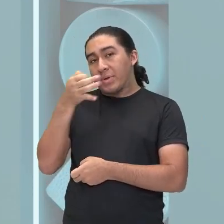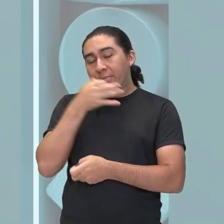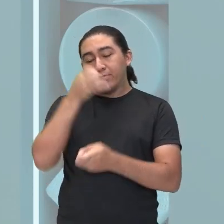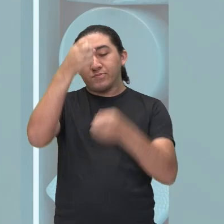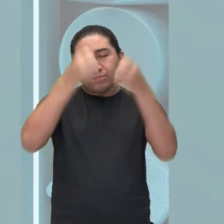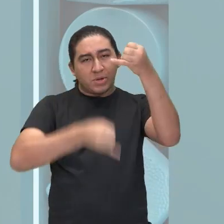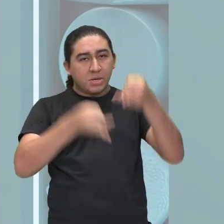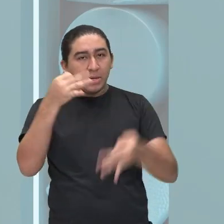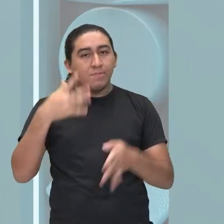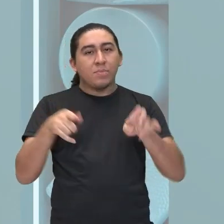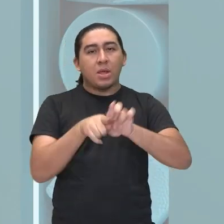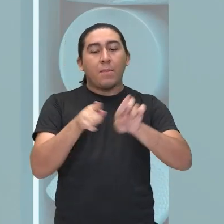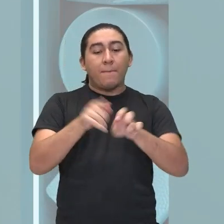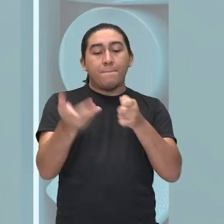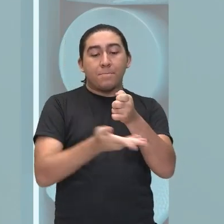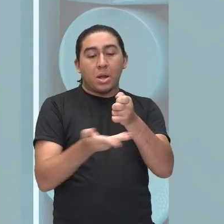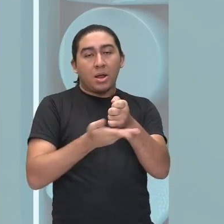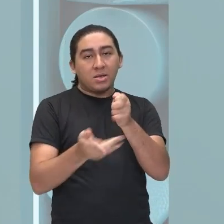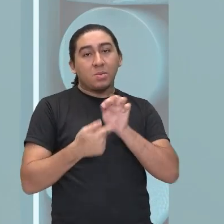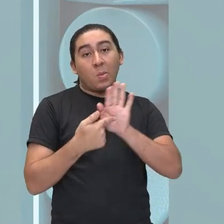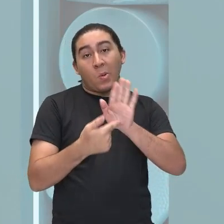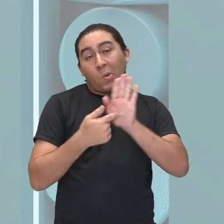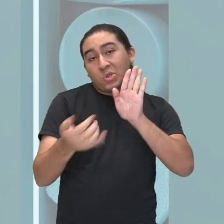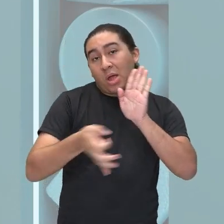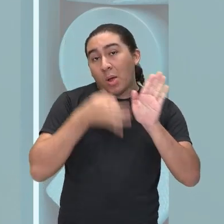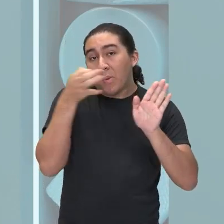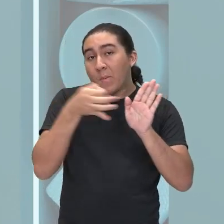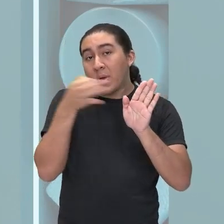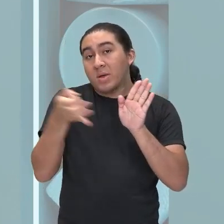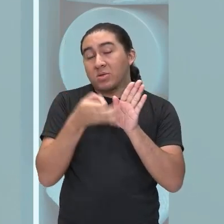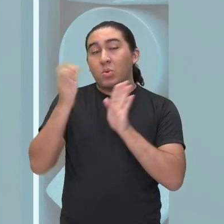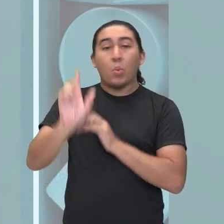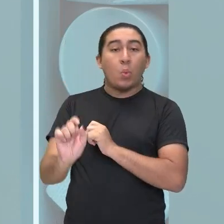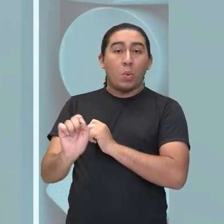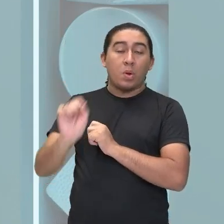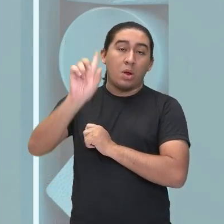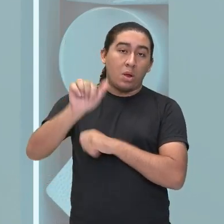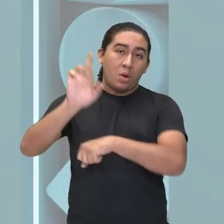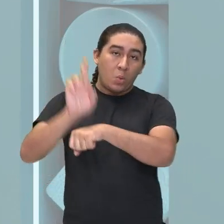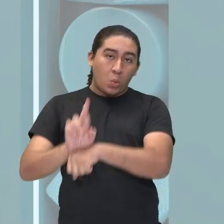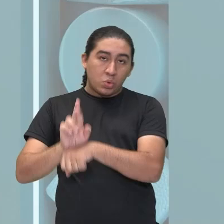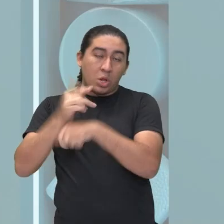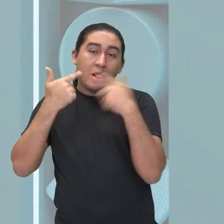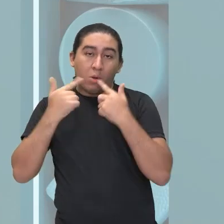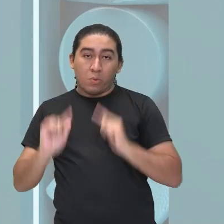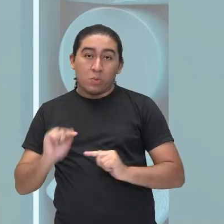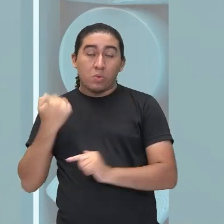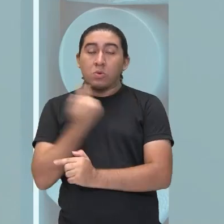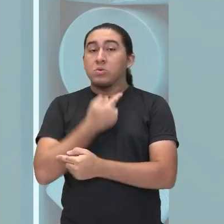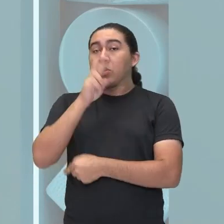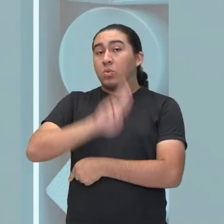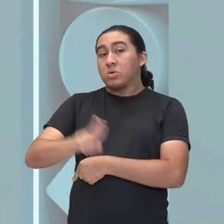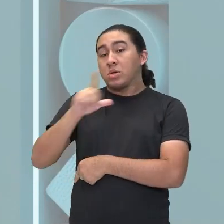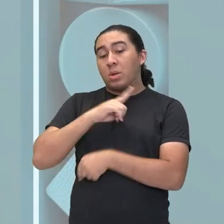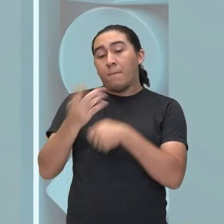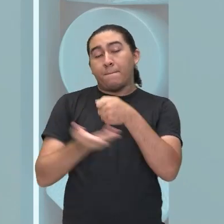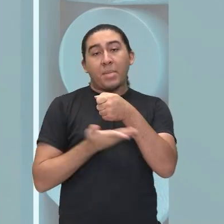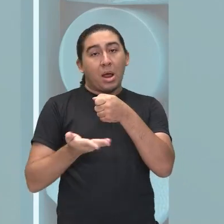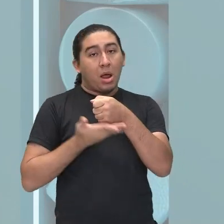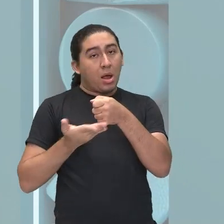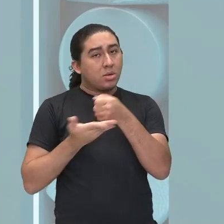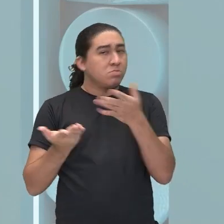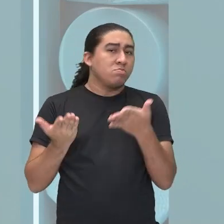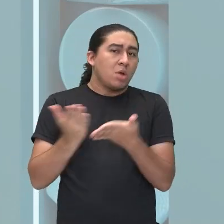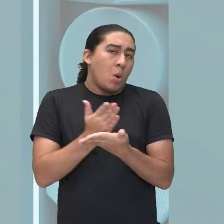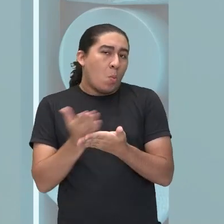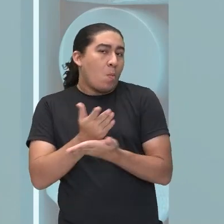defendemos essa opinião com argumentos, o que são os argumentos? São recursos da nossa língua que nós utilizamos para sustentar um ponto